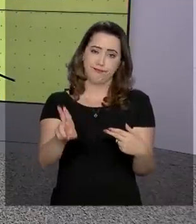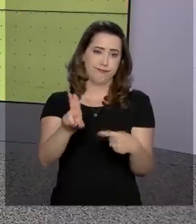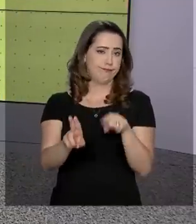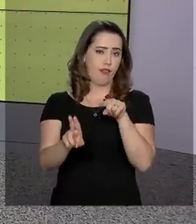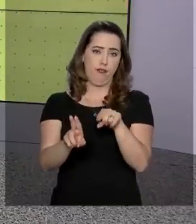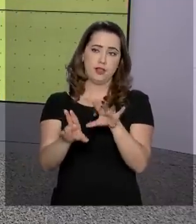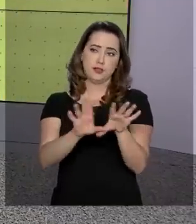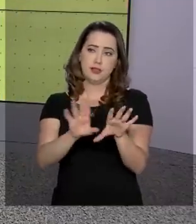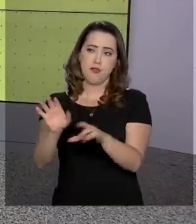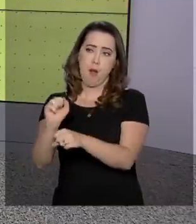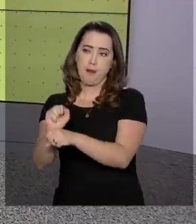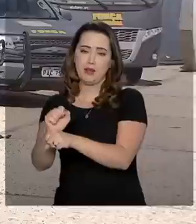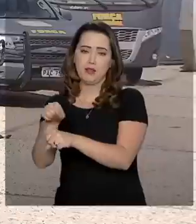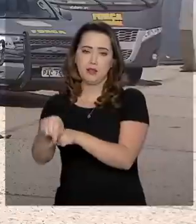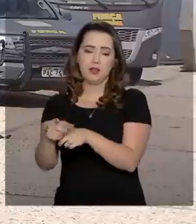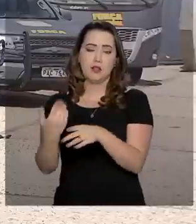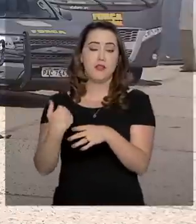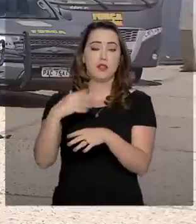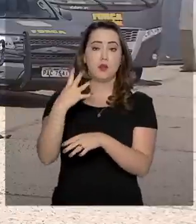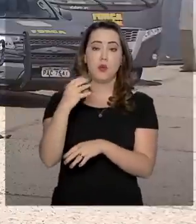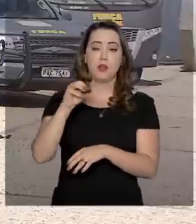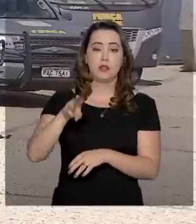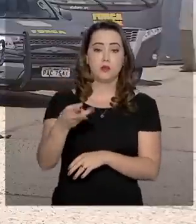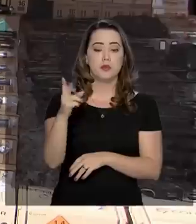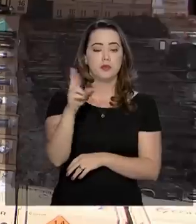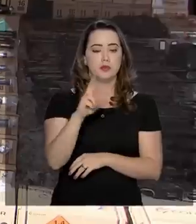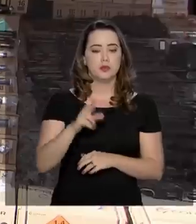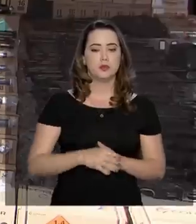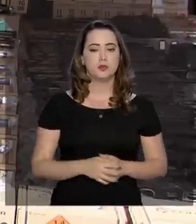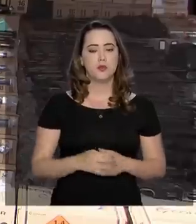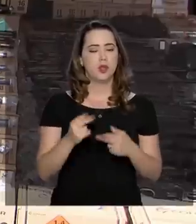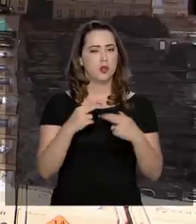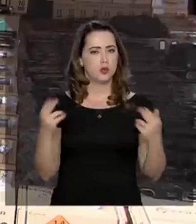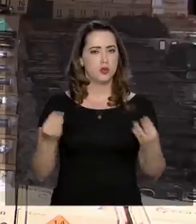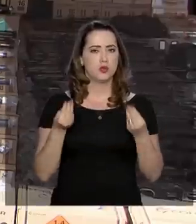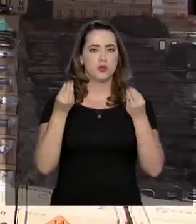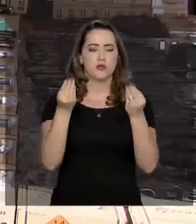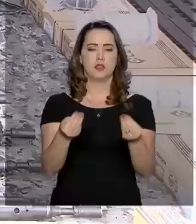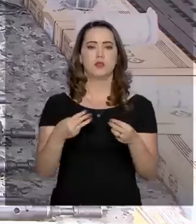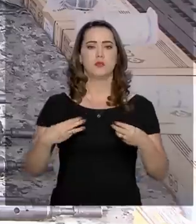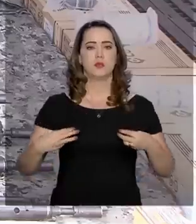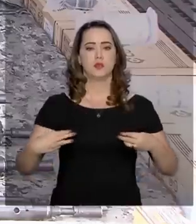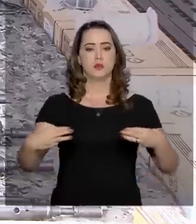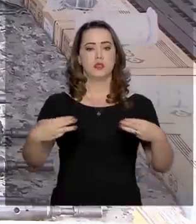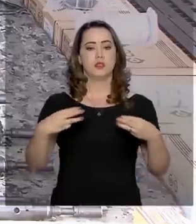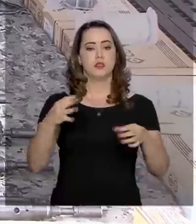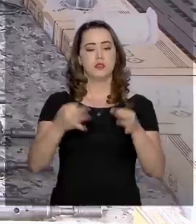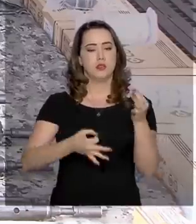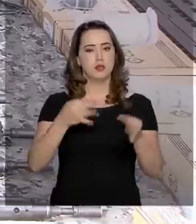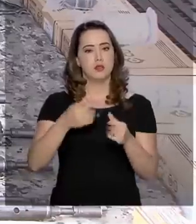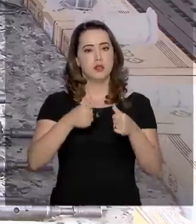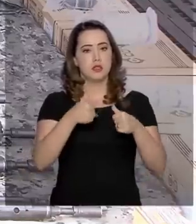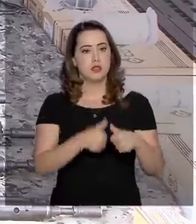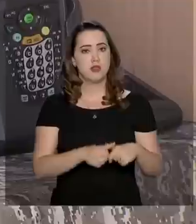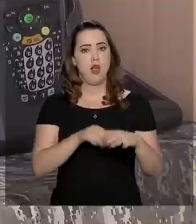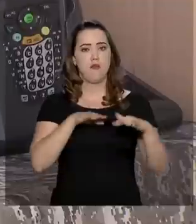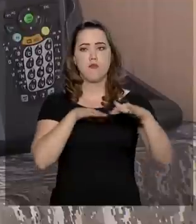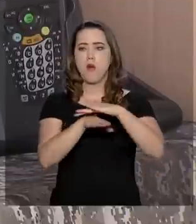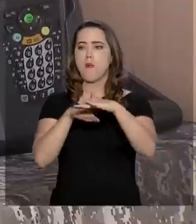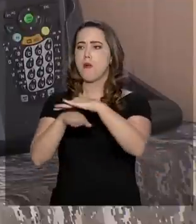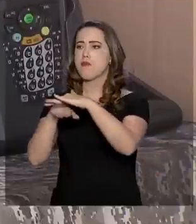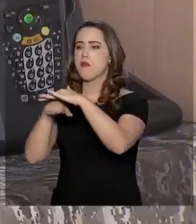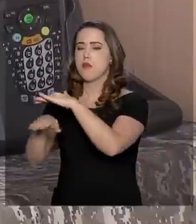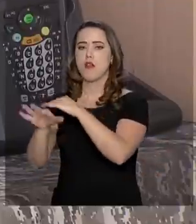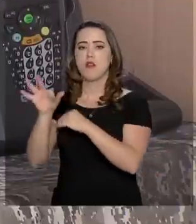milhões de reais. Os equipamentos doados pelo Ministério da Justiça e Segurança Pública estavam em depósitos da